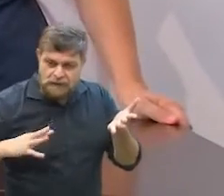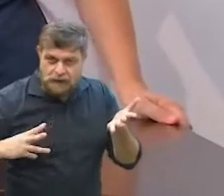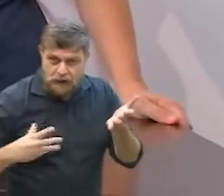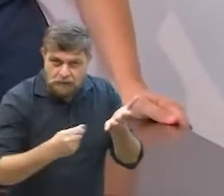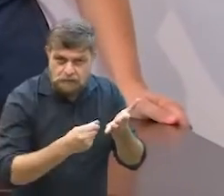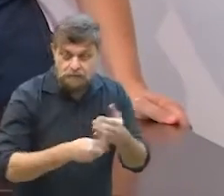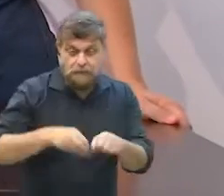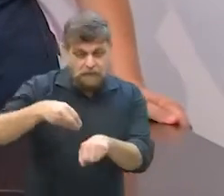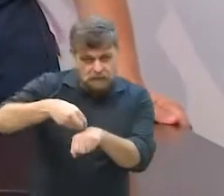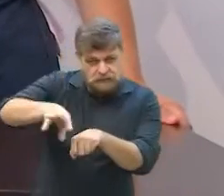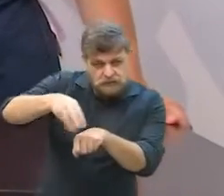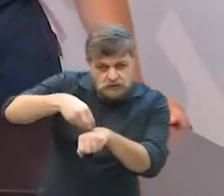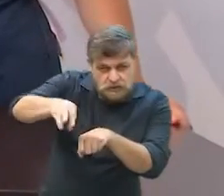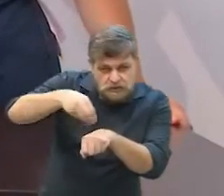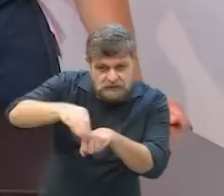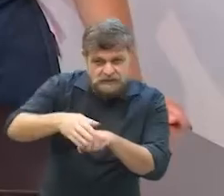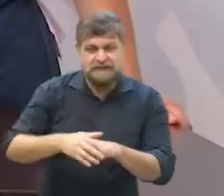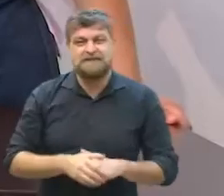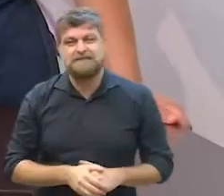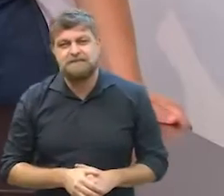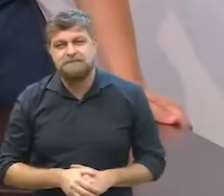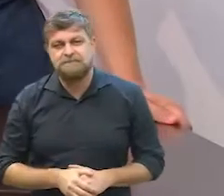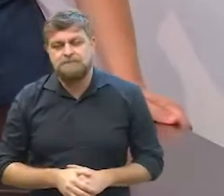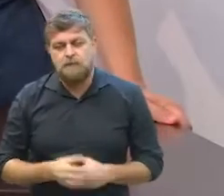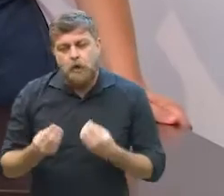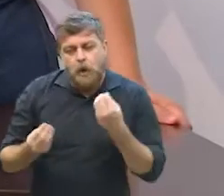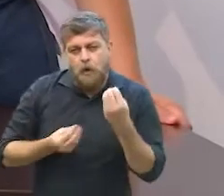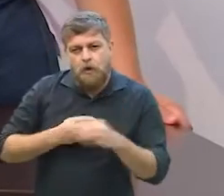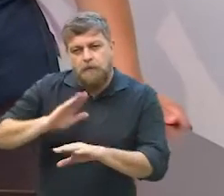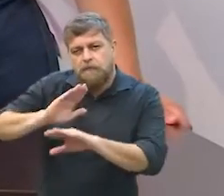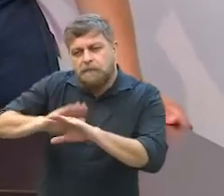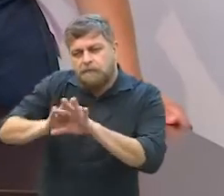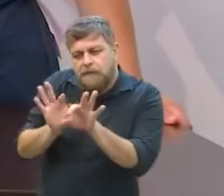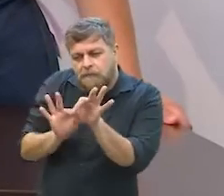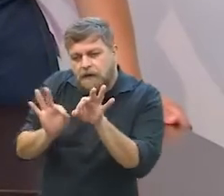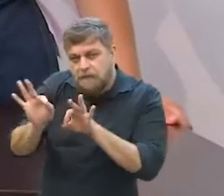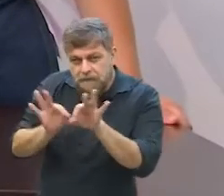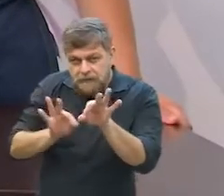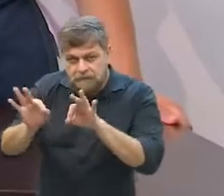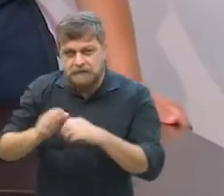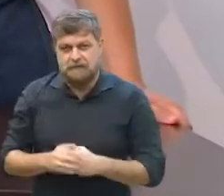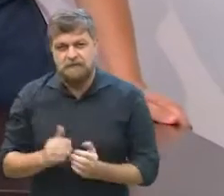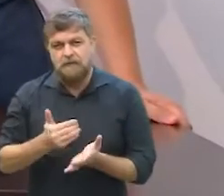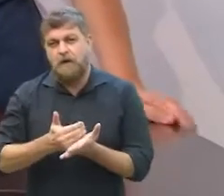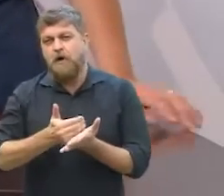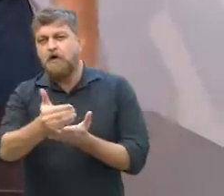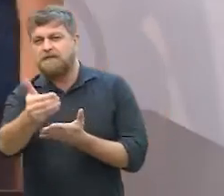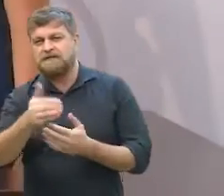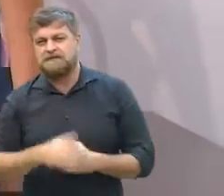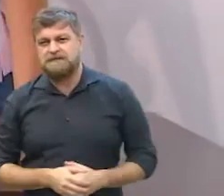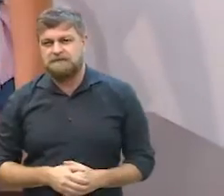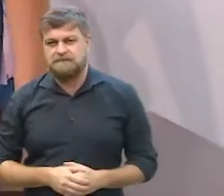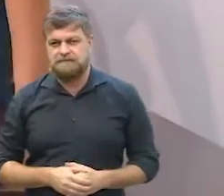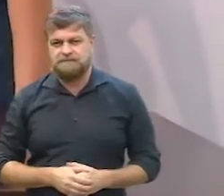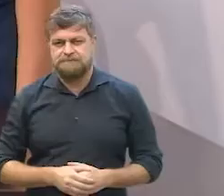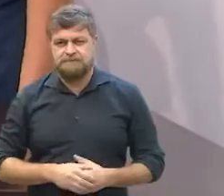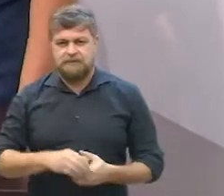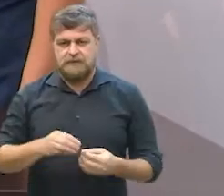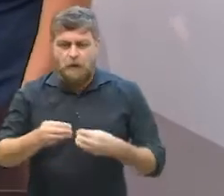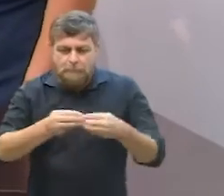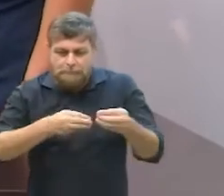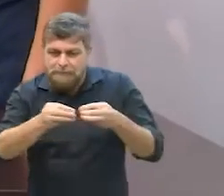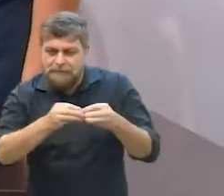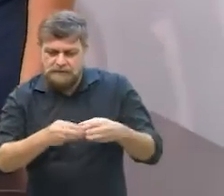passar algumas dicas sobre o modo de preparo que daí vamos começar pela forminha né